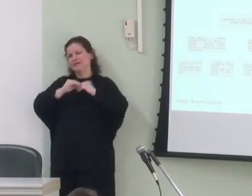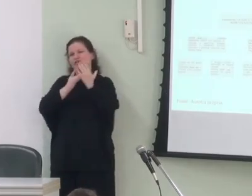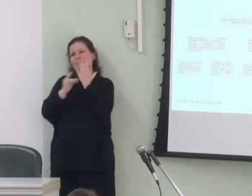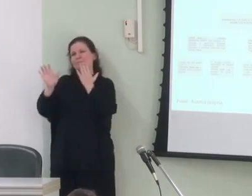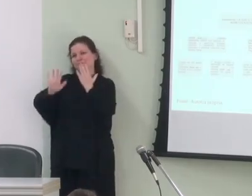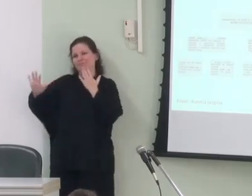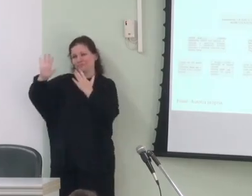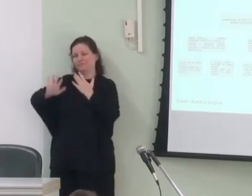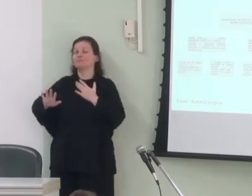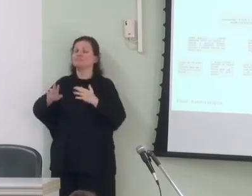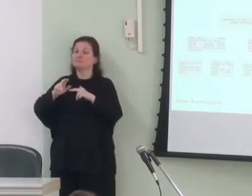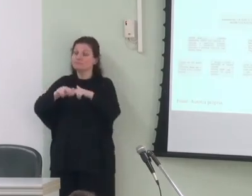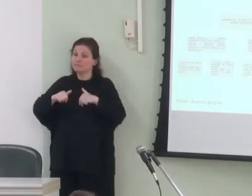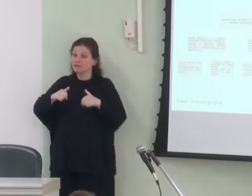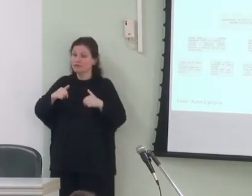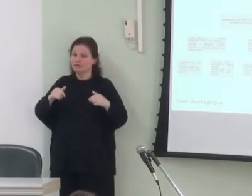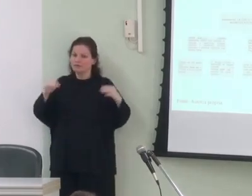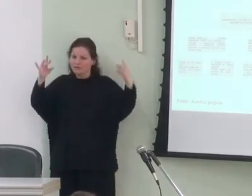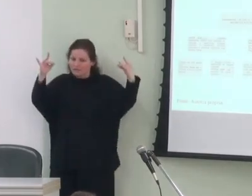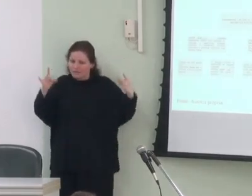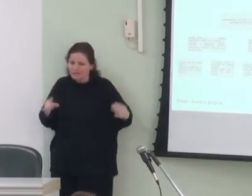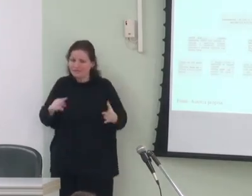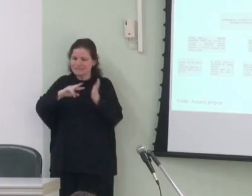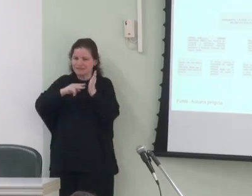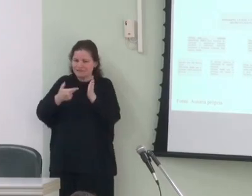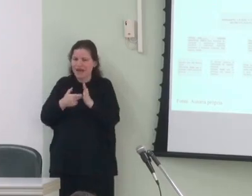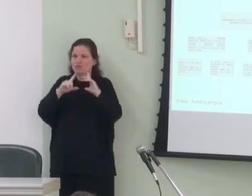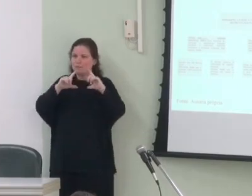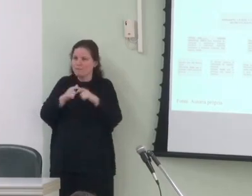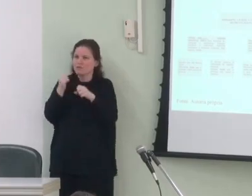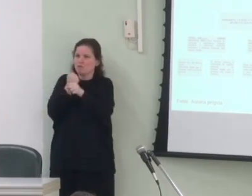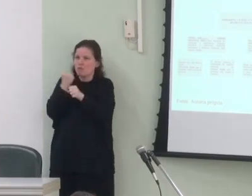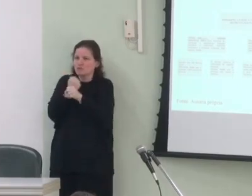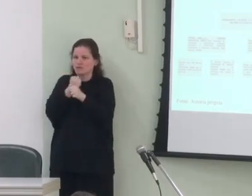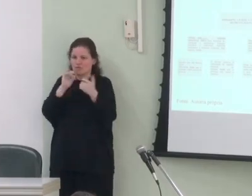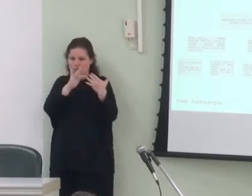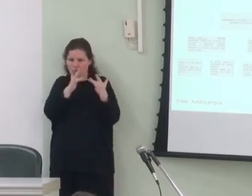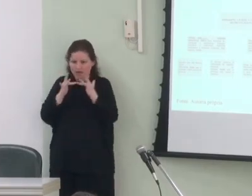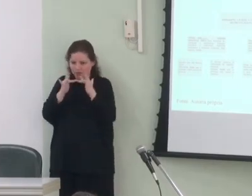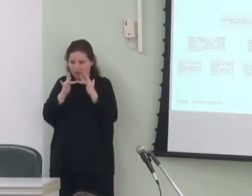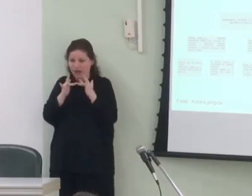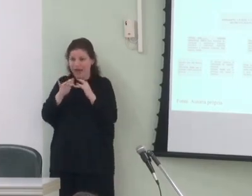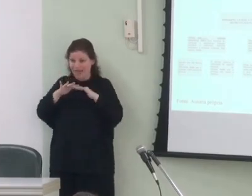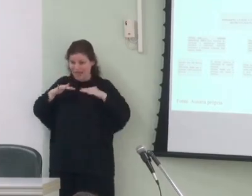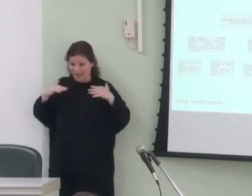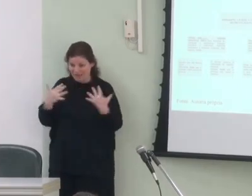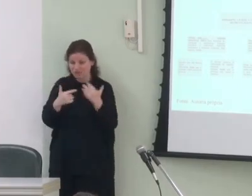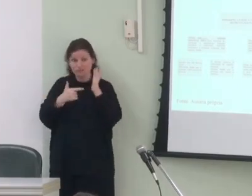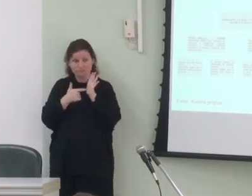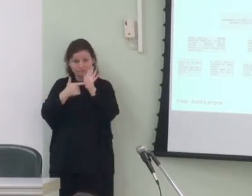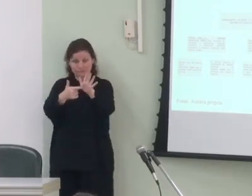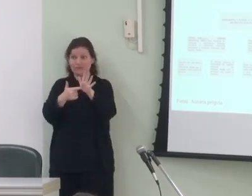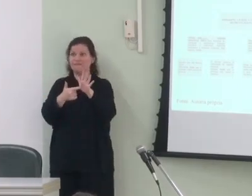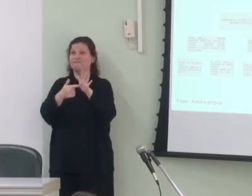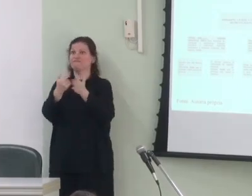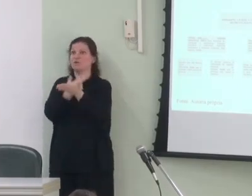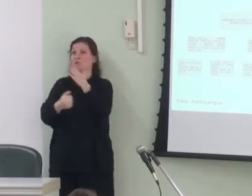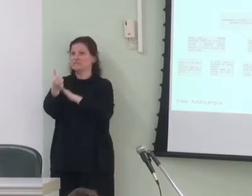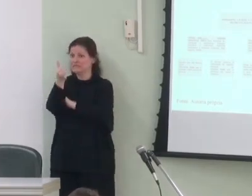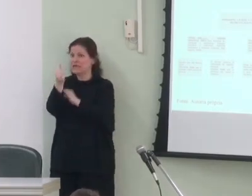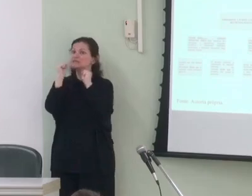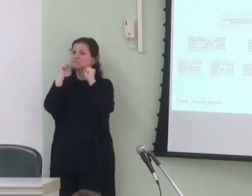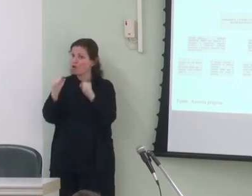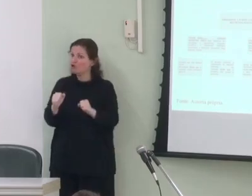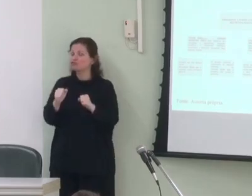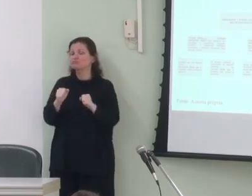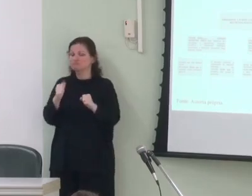a partir da especificação de significado das microconstruções conectoras a rede representada na figura 6 pode ser